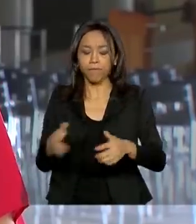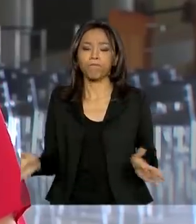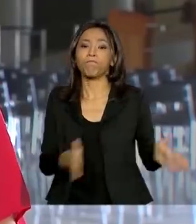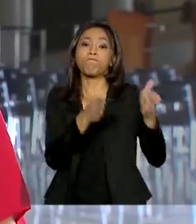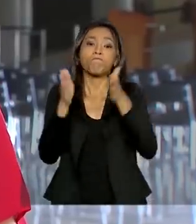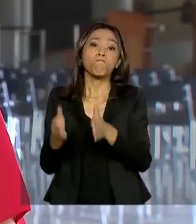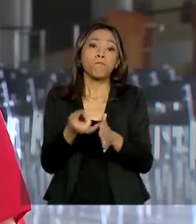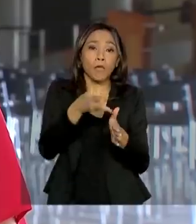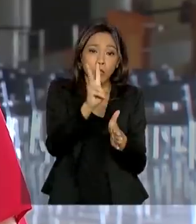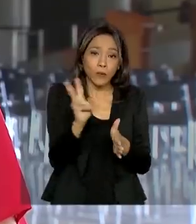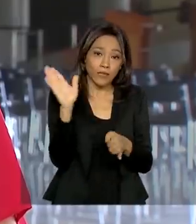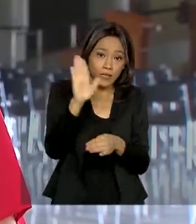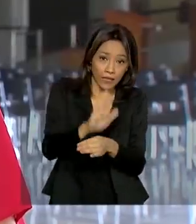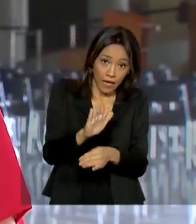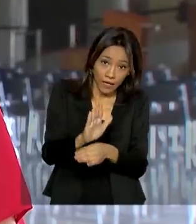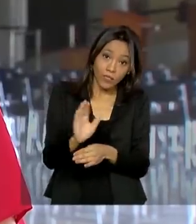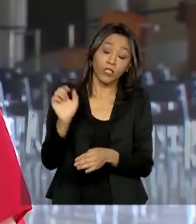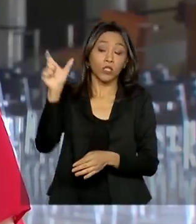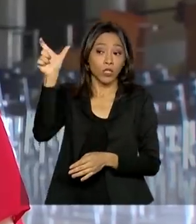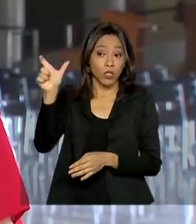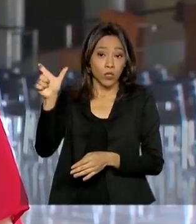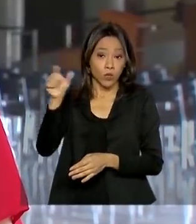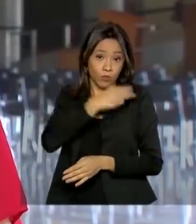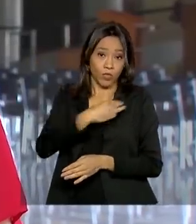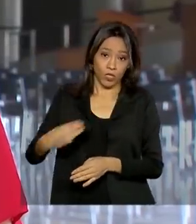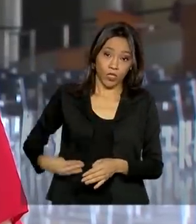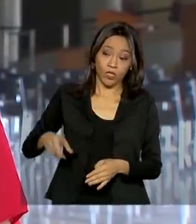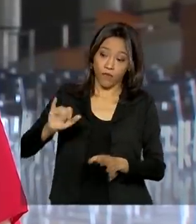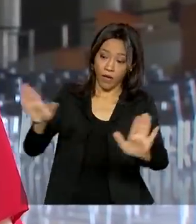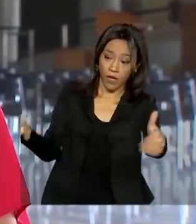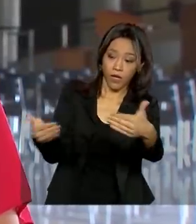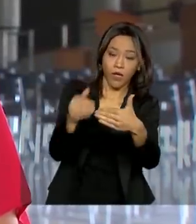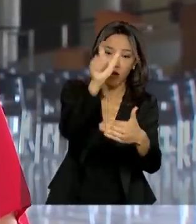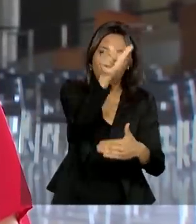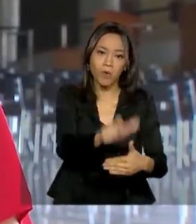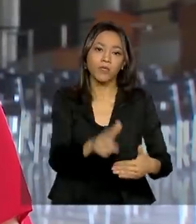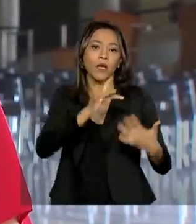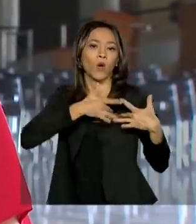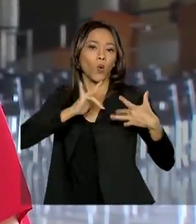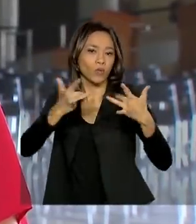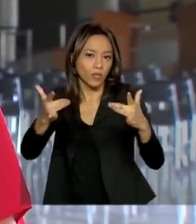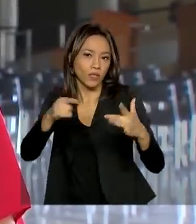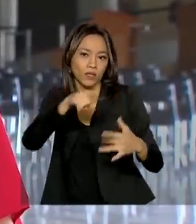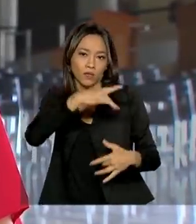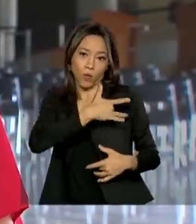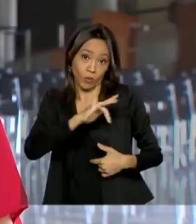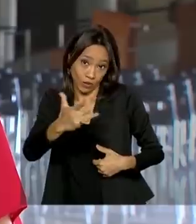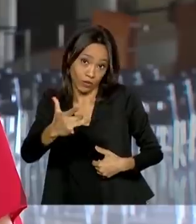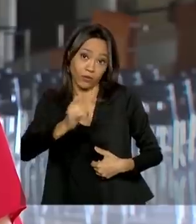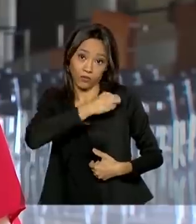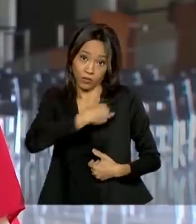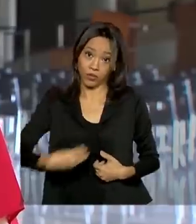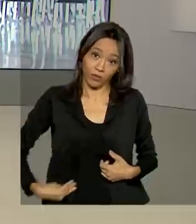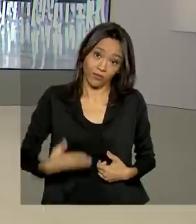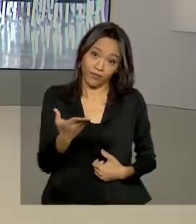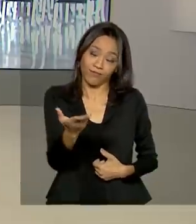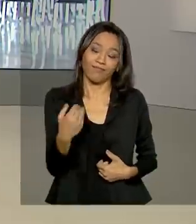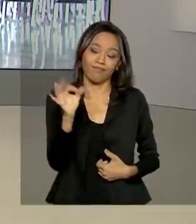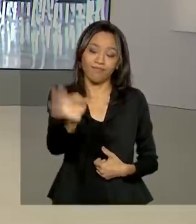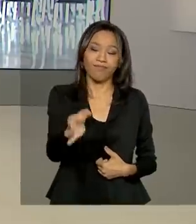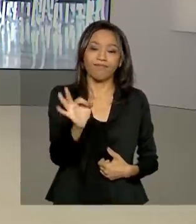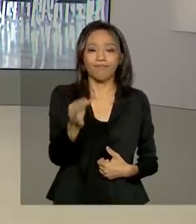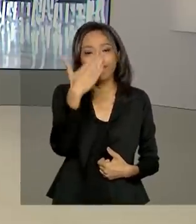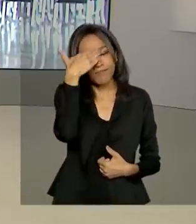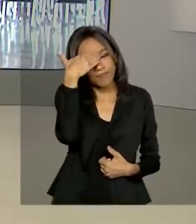duas da tarde, o presidente vai conversar com o ministro da Cidadania, Onyx Lorenzoni. São essas as informações. Renata, volto com você. Está certo, Selma.